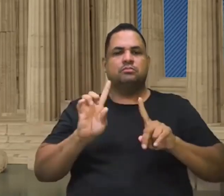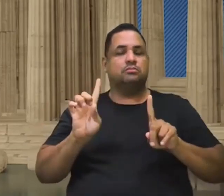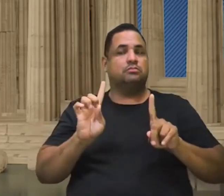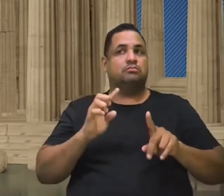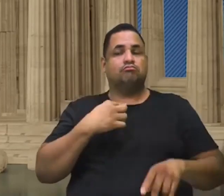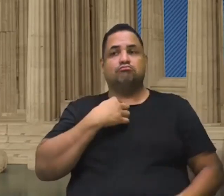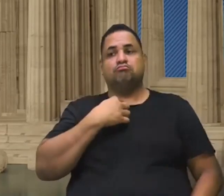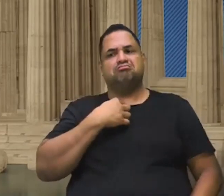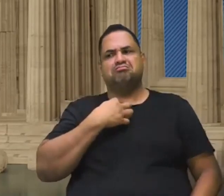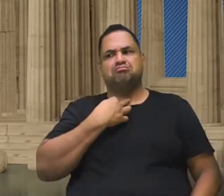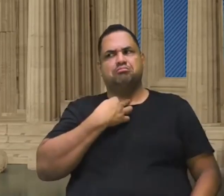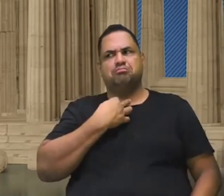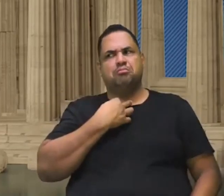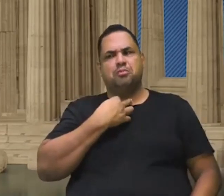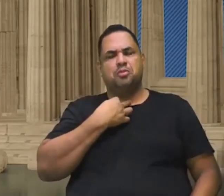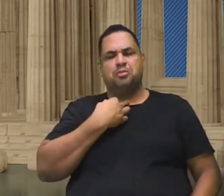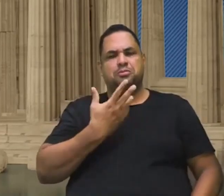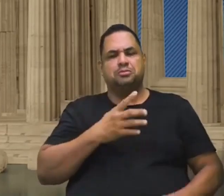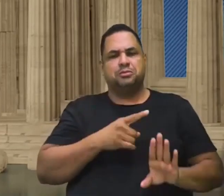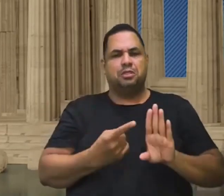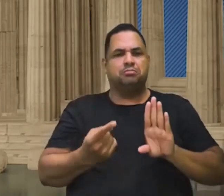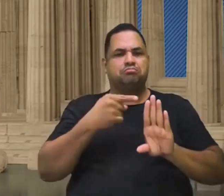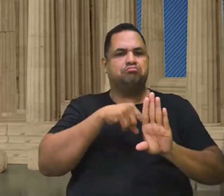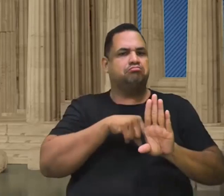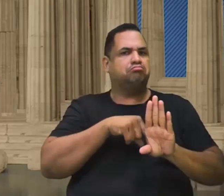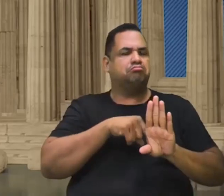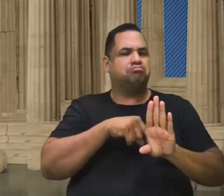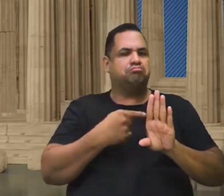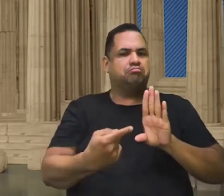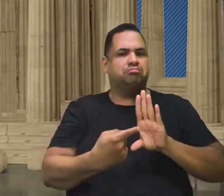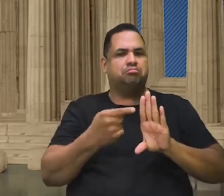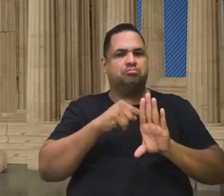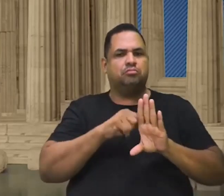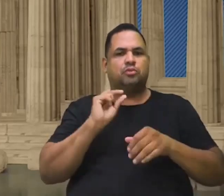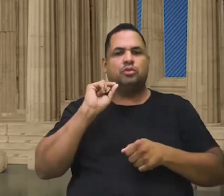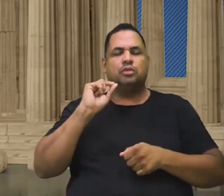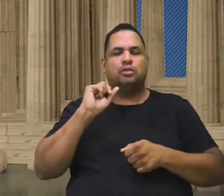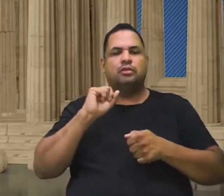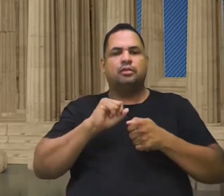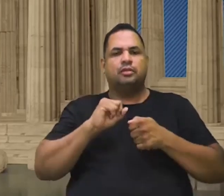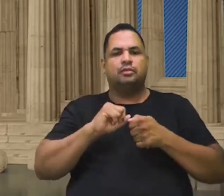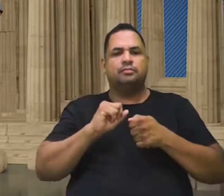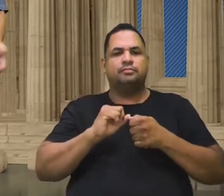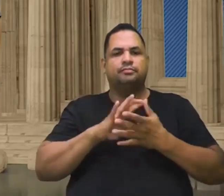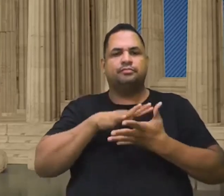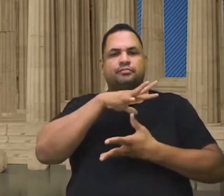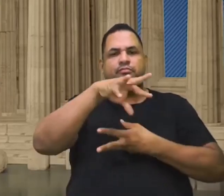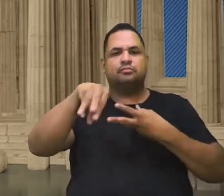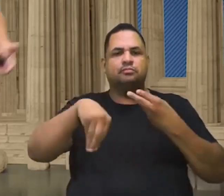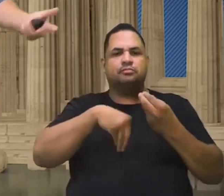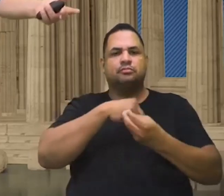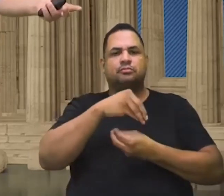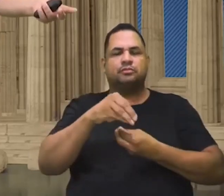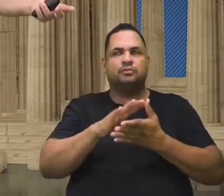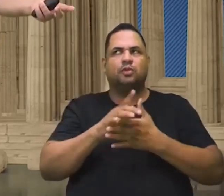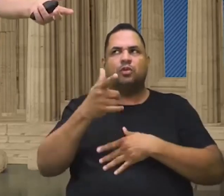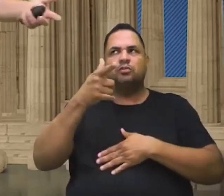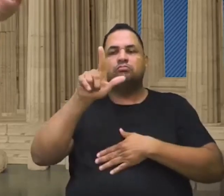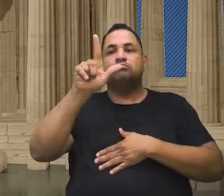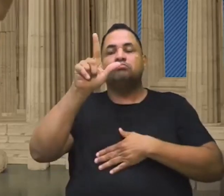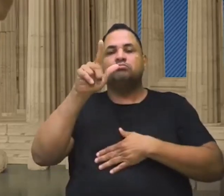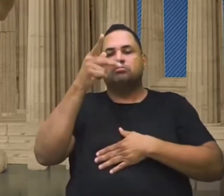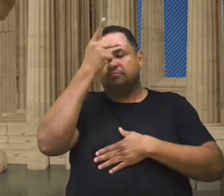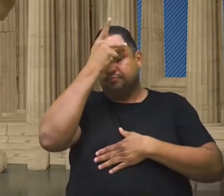subjetivo hoje, atualmente. A todo instante, o que eu estou fazendo, o que eu irei fazer, envolve outras pessoas. Por exemplo,